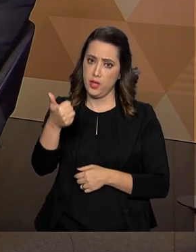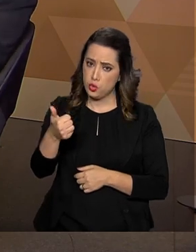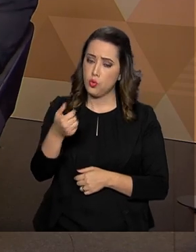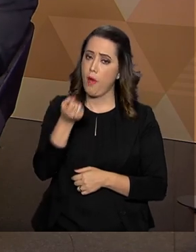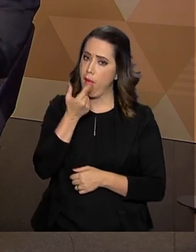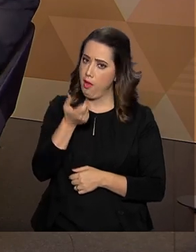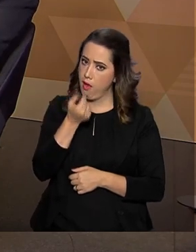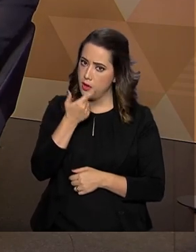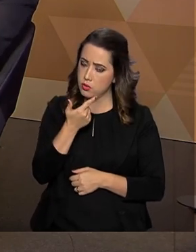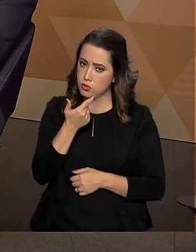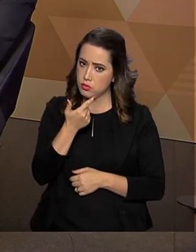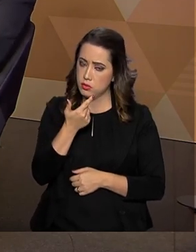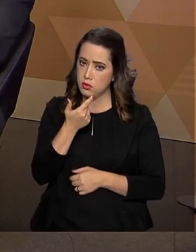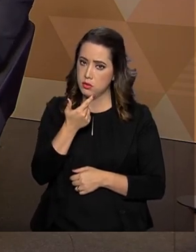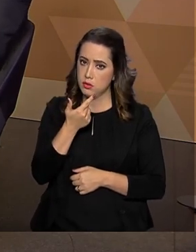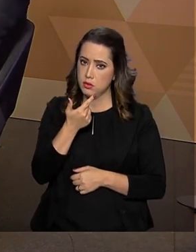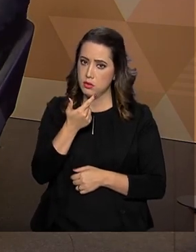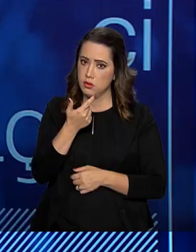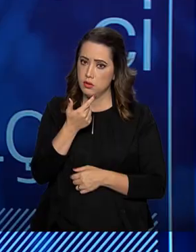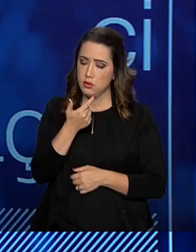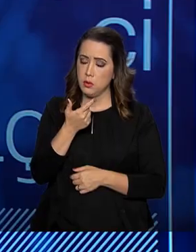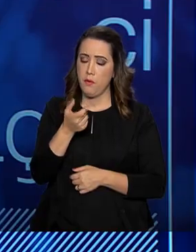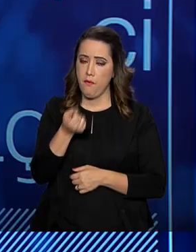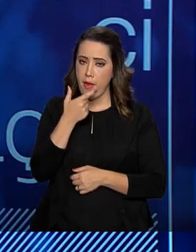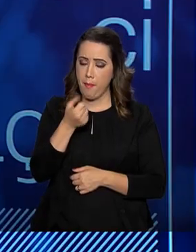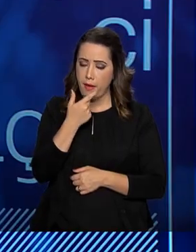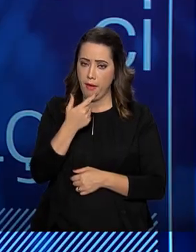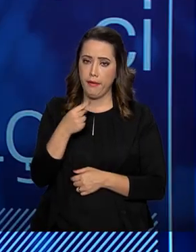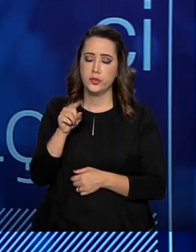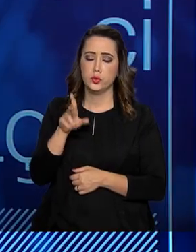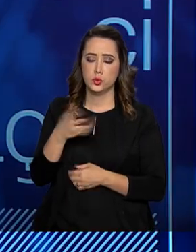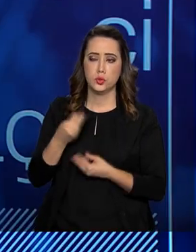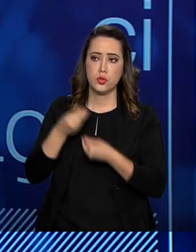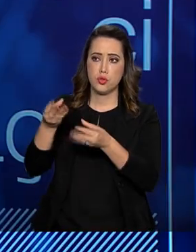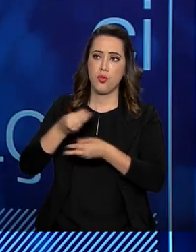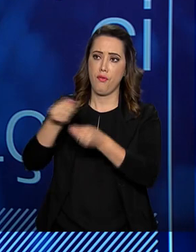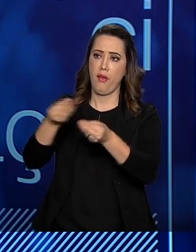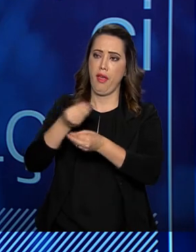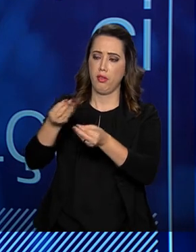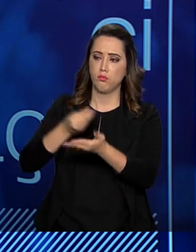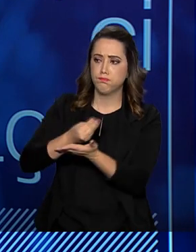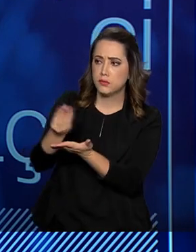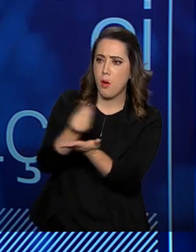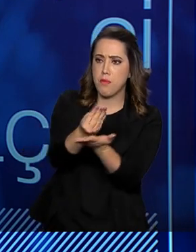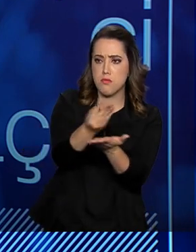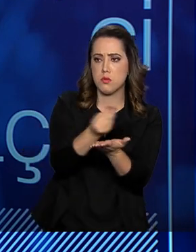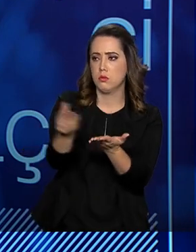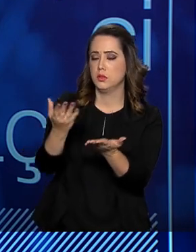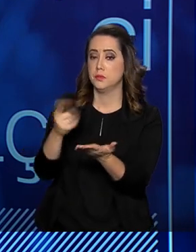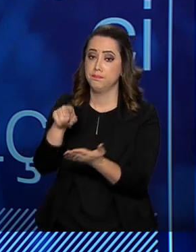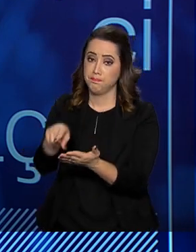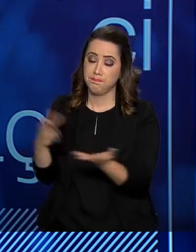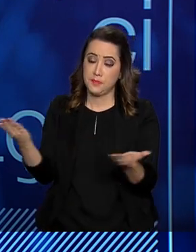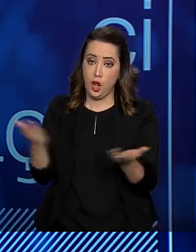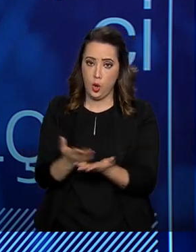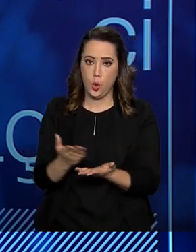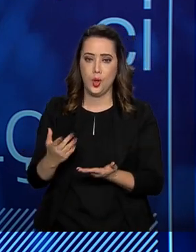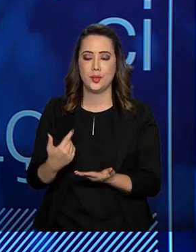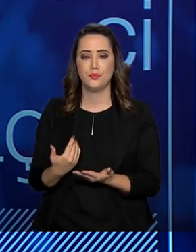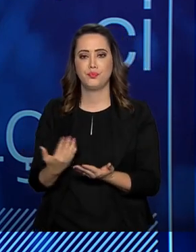acessíveis, ou seja, a gente está capilarizando mais o acesso. Tivemos um aumento em jovens,